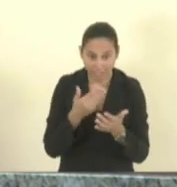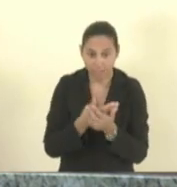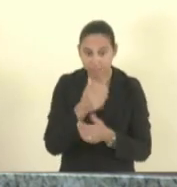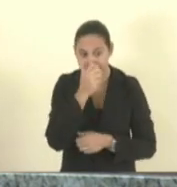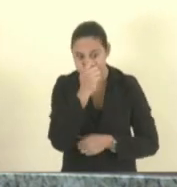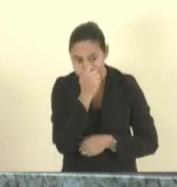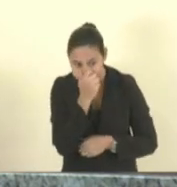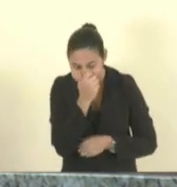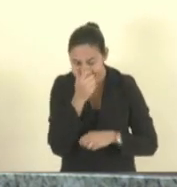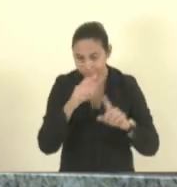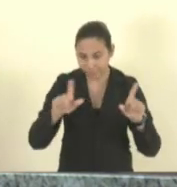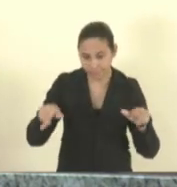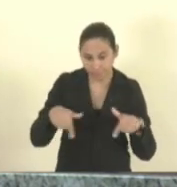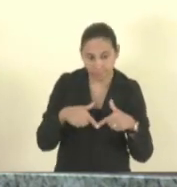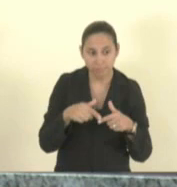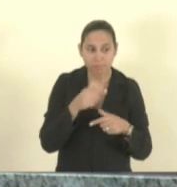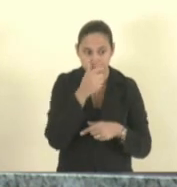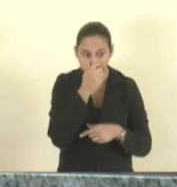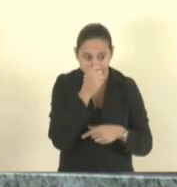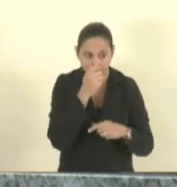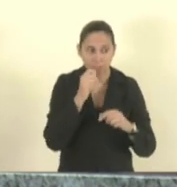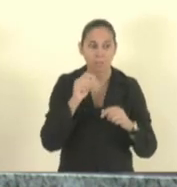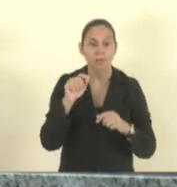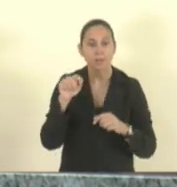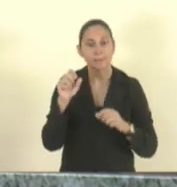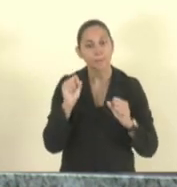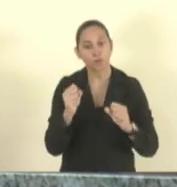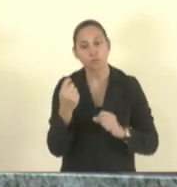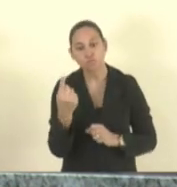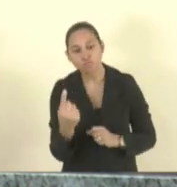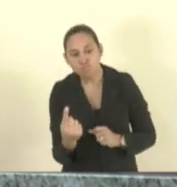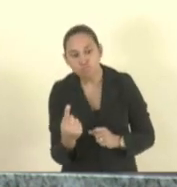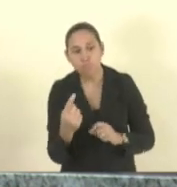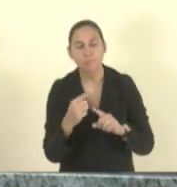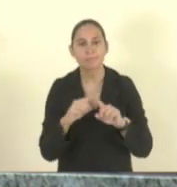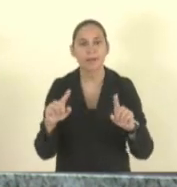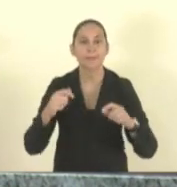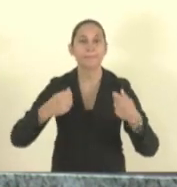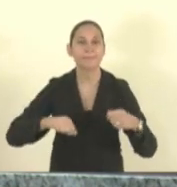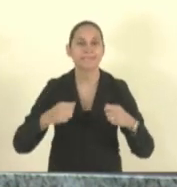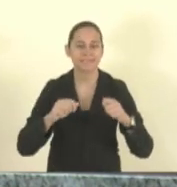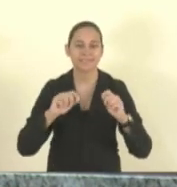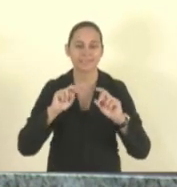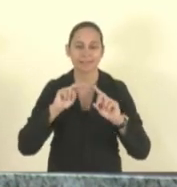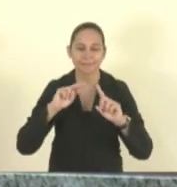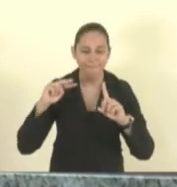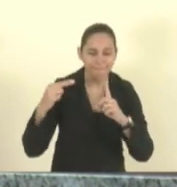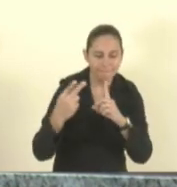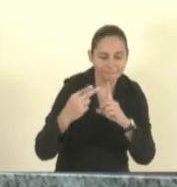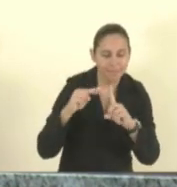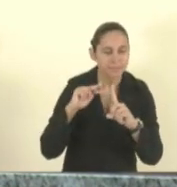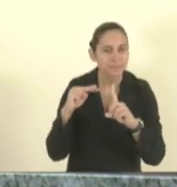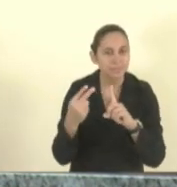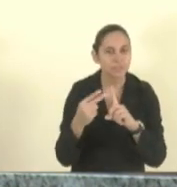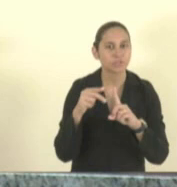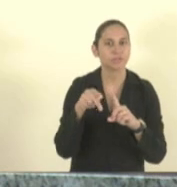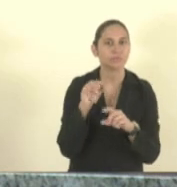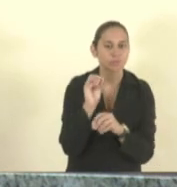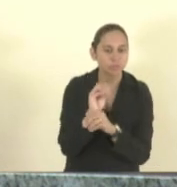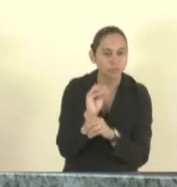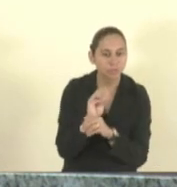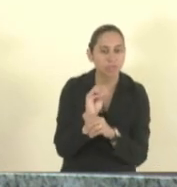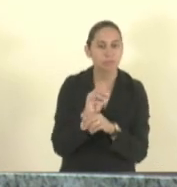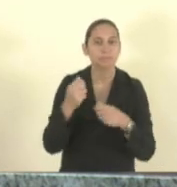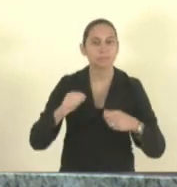um naquele espaço escolar pode ter um mas precisa ter esse olhar é importante que tenha esse